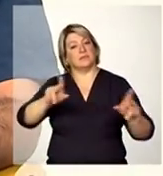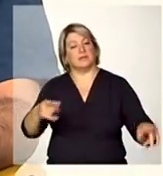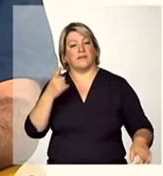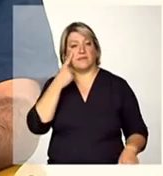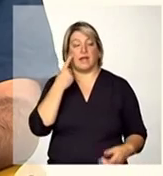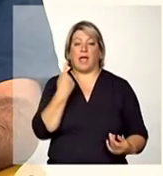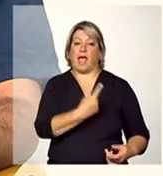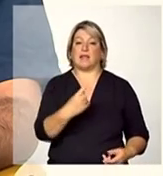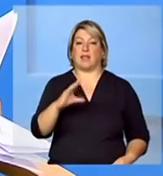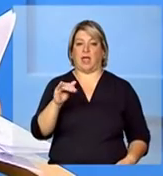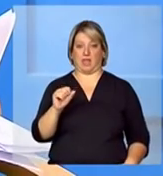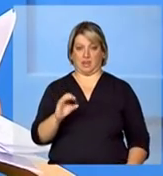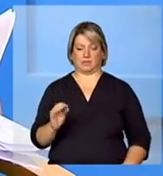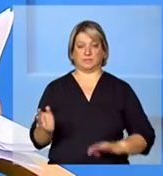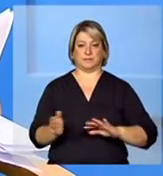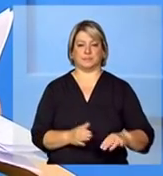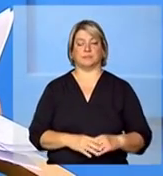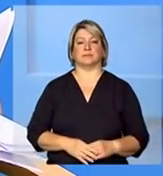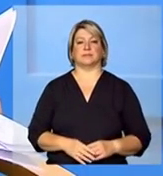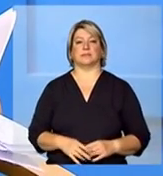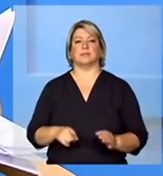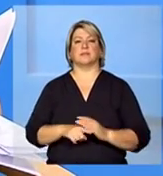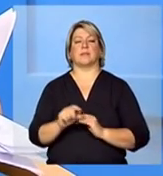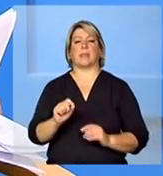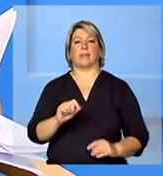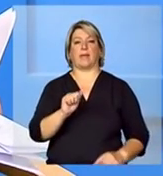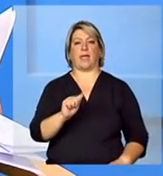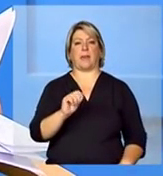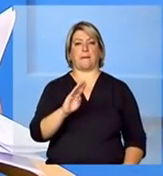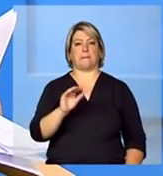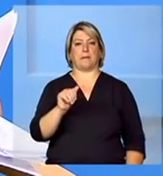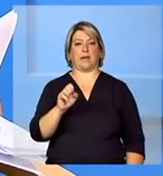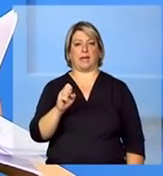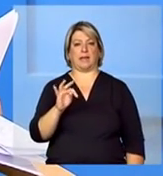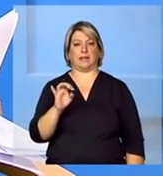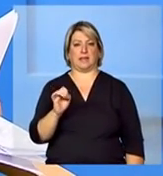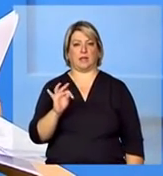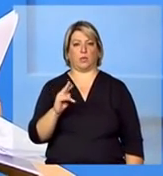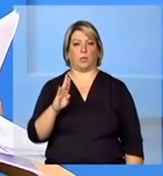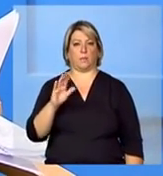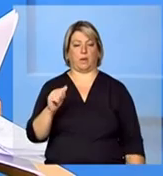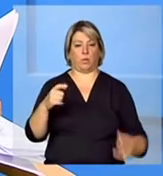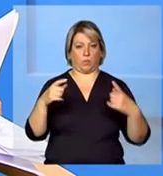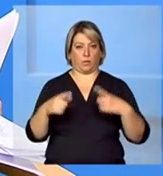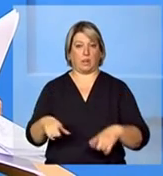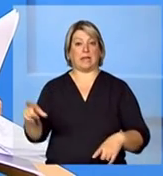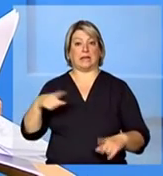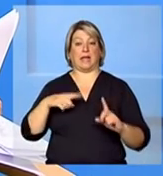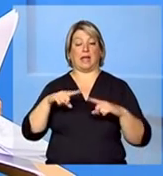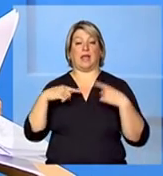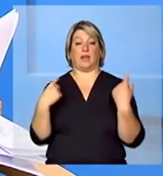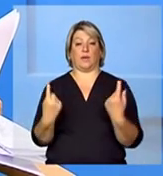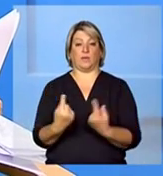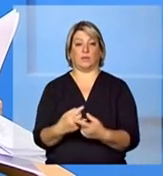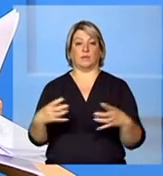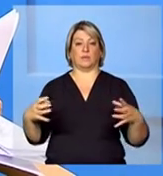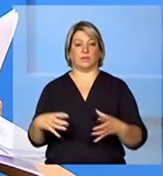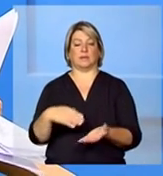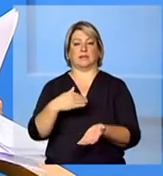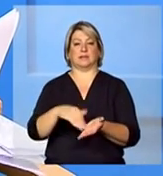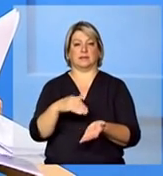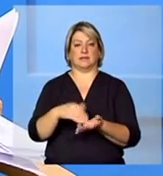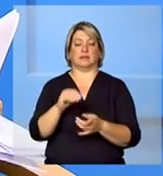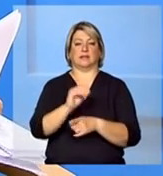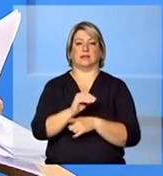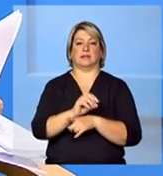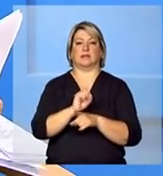assim aqui tem uma é de Abaetetuba eles estão reunidos ali ó segmentos da secretaria de assistência